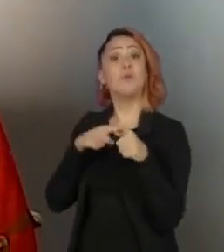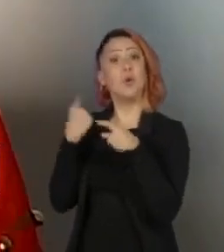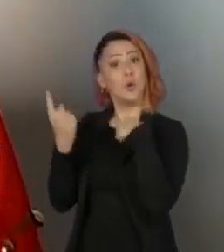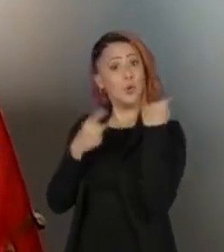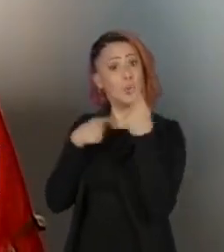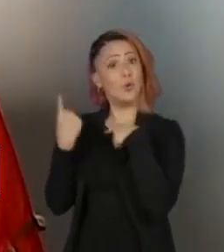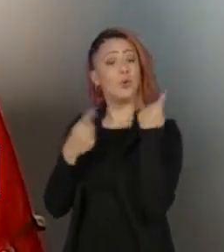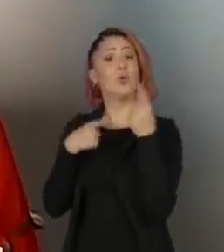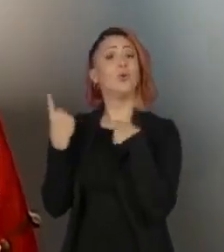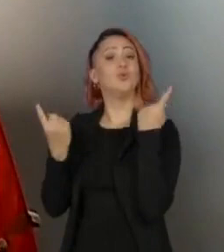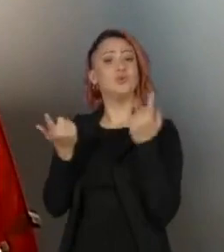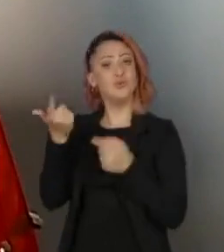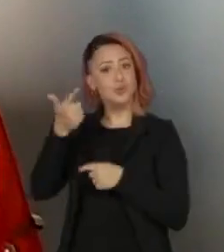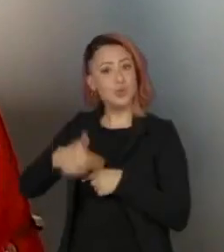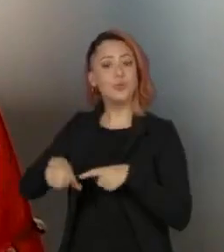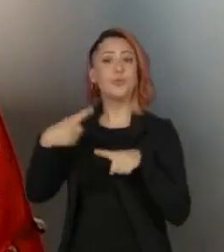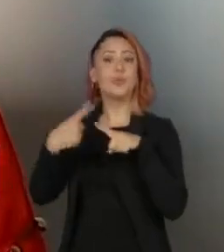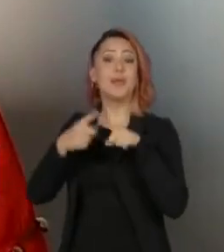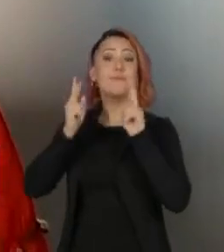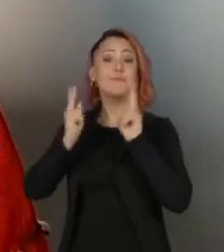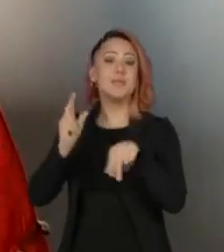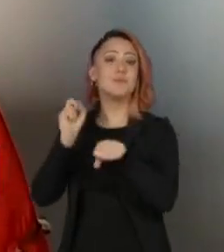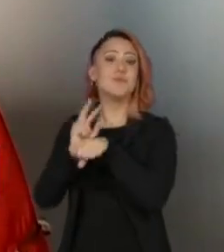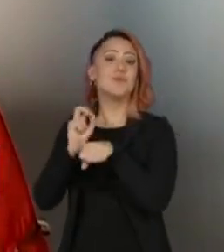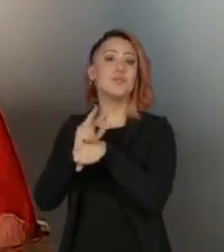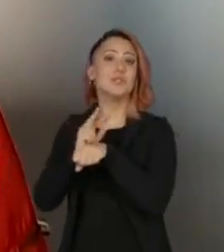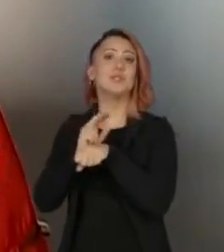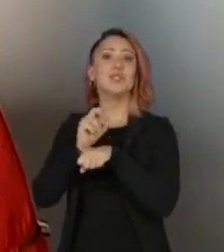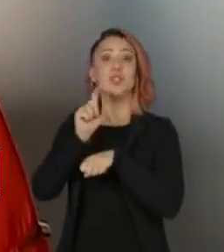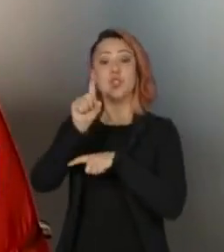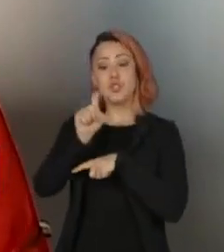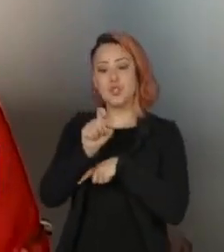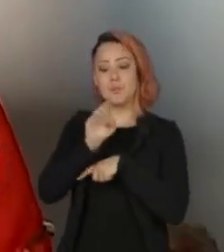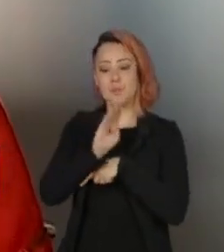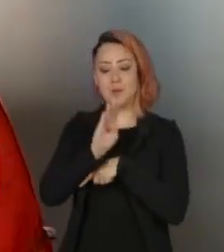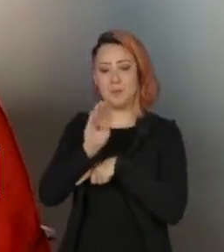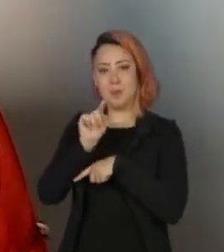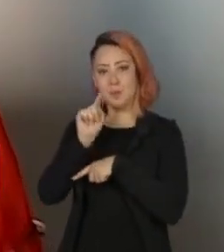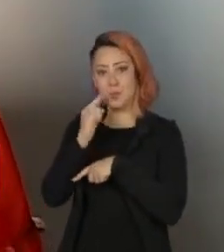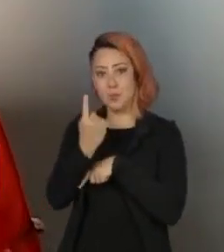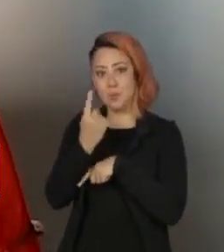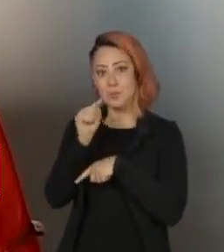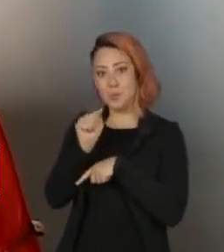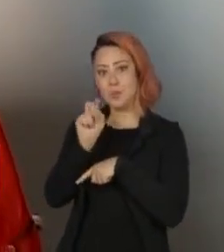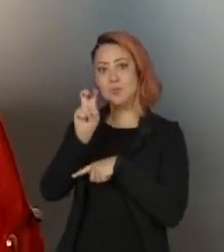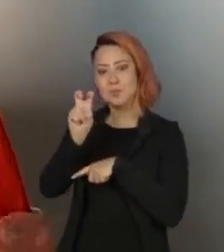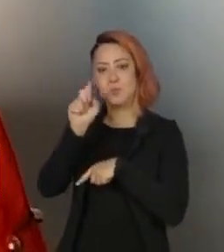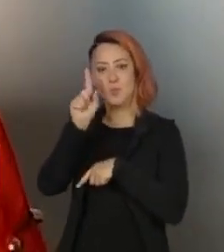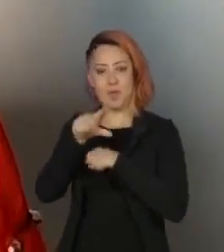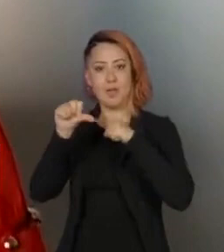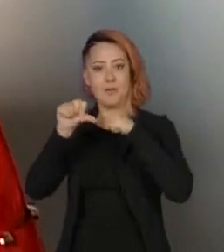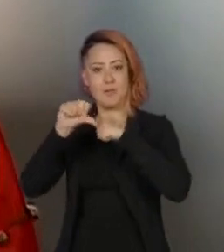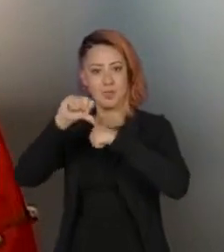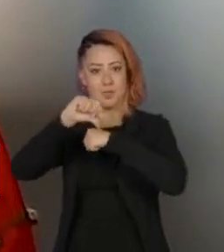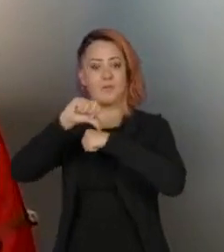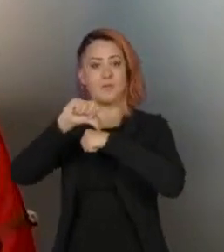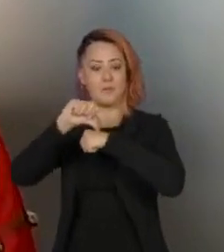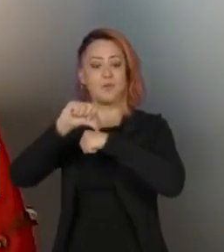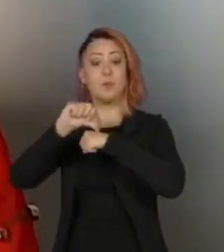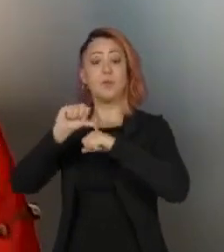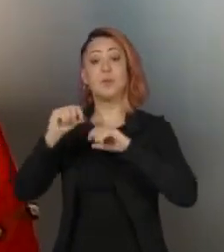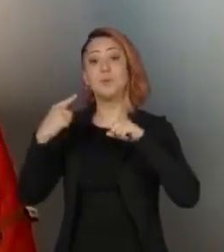no Japão por esta mesma subvariante, subvariante, XBB, ponto 1, ponto 5. E por quê? Porque a